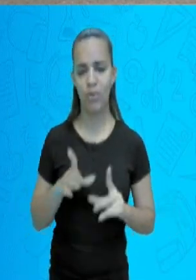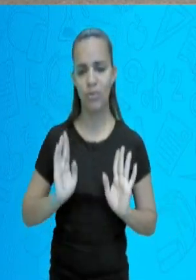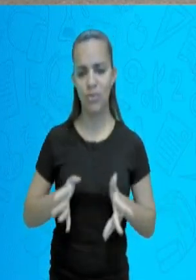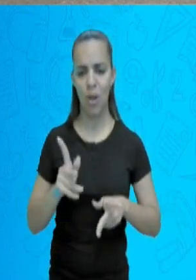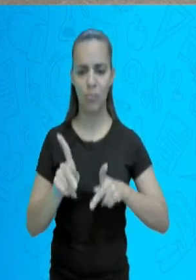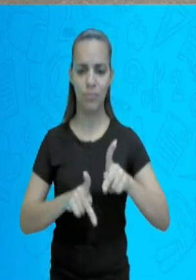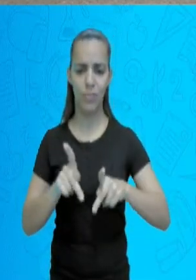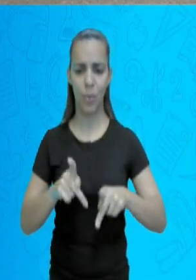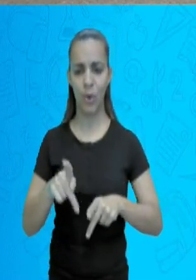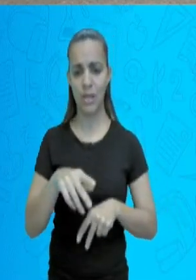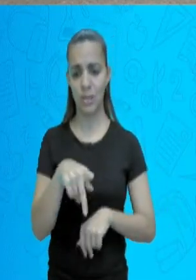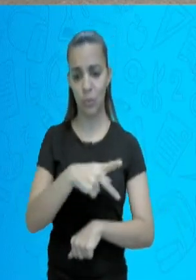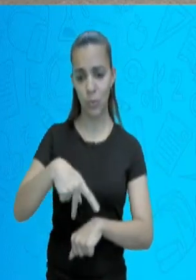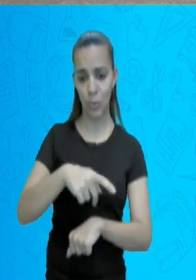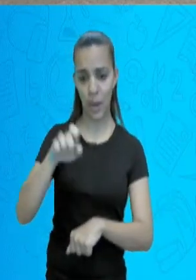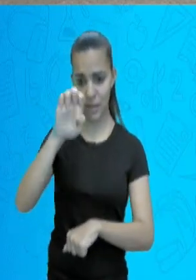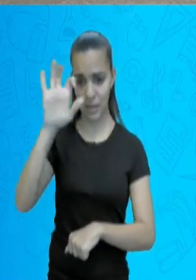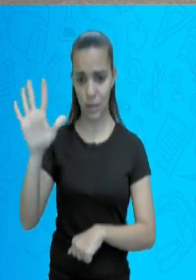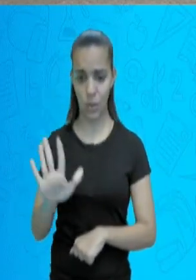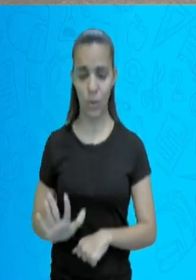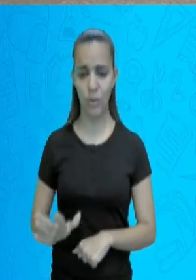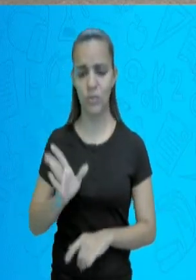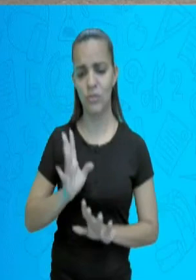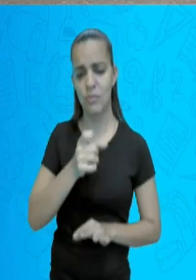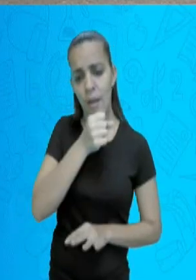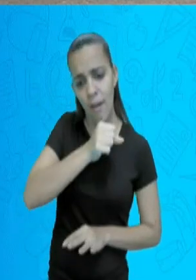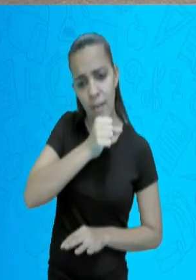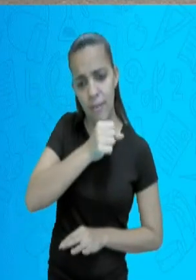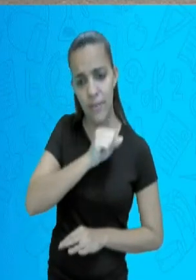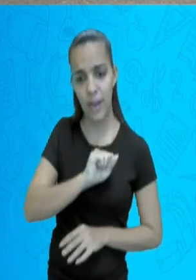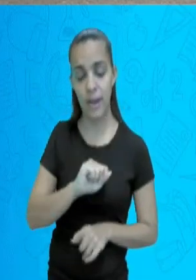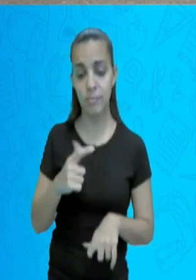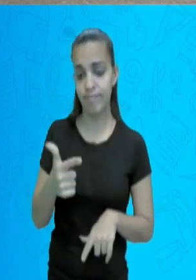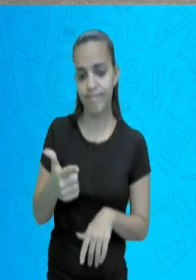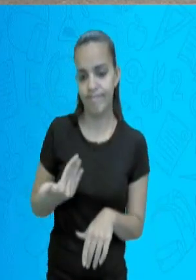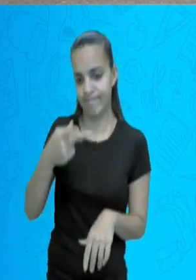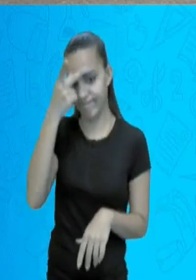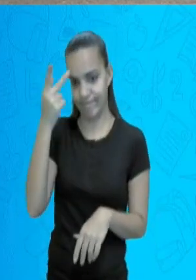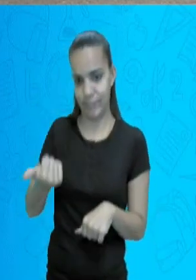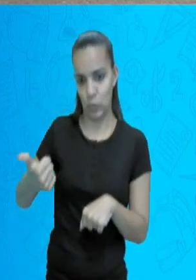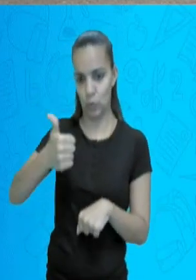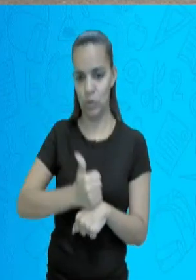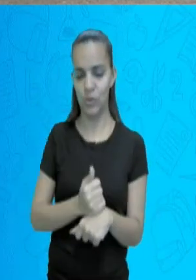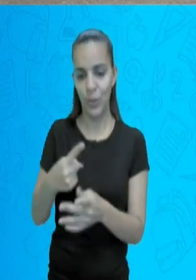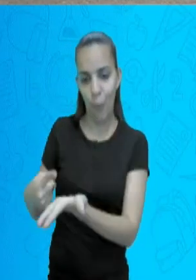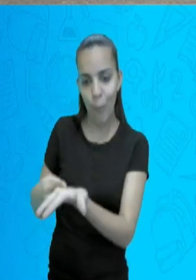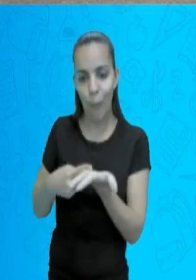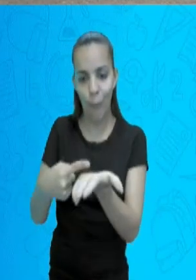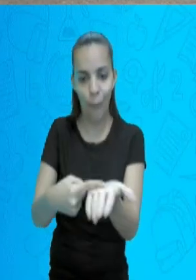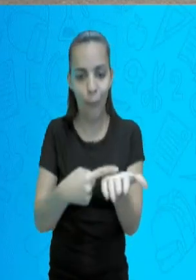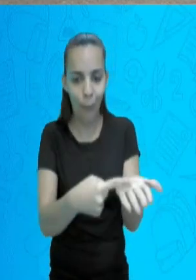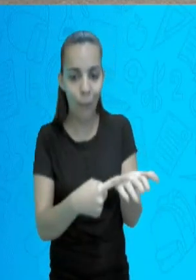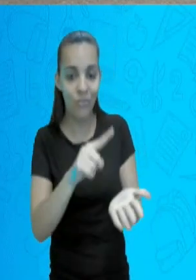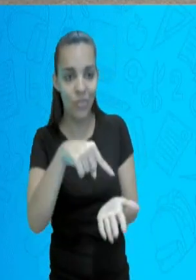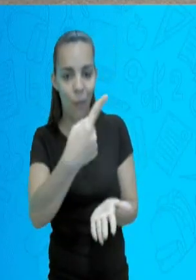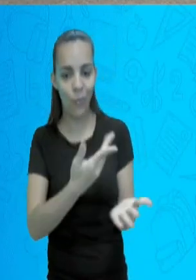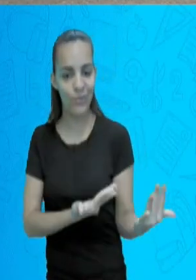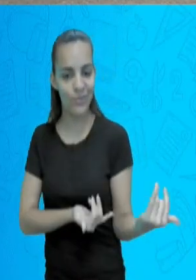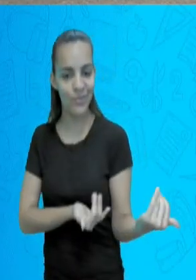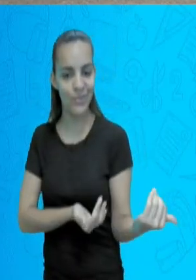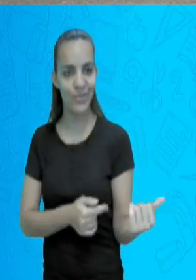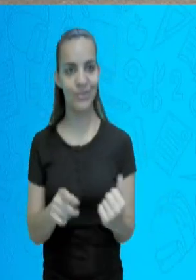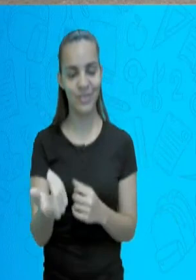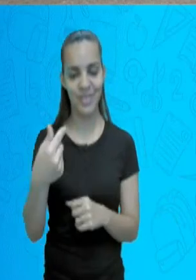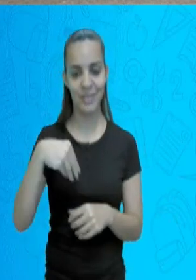e está faltando pessoas para repor o mercado de trabalho. Ok? Então, através